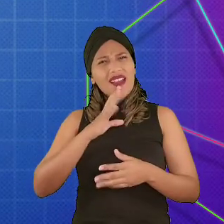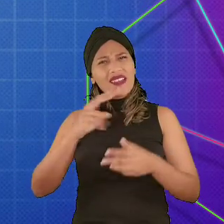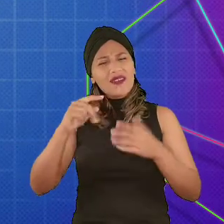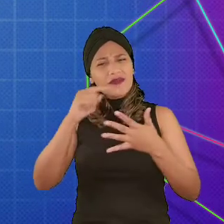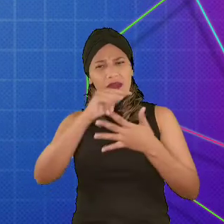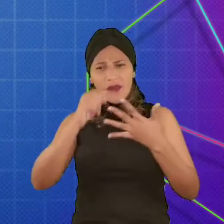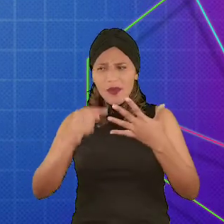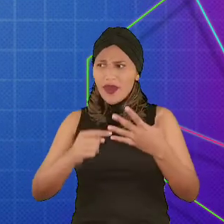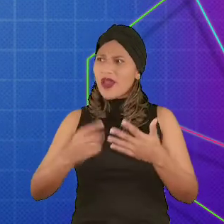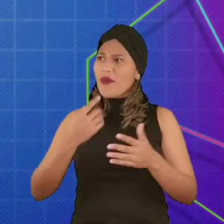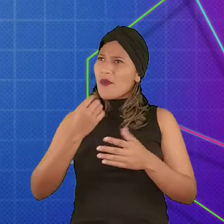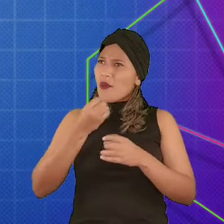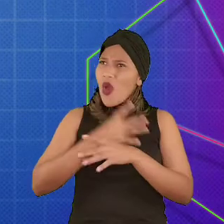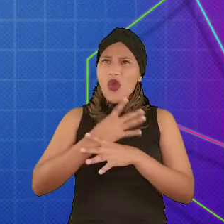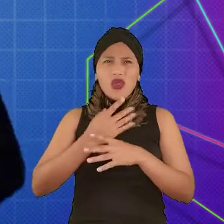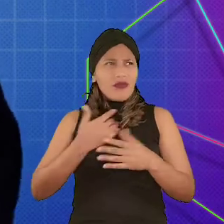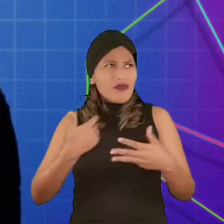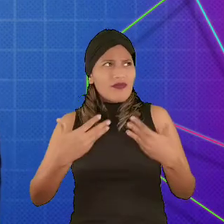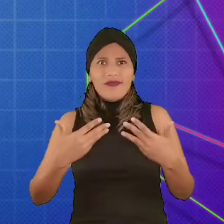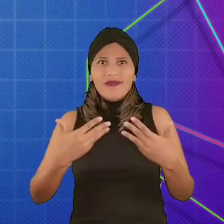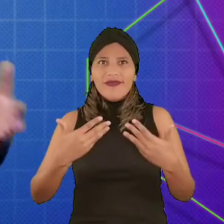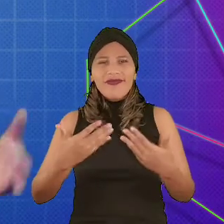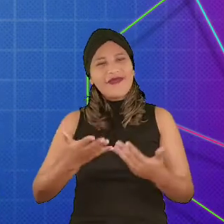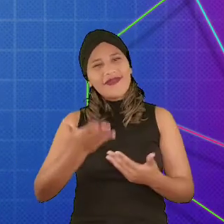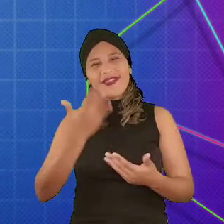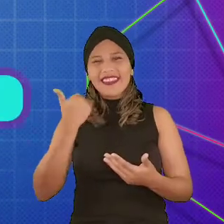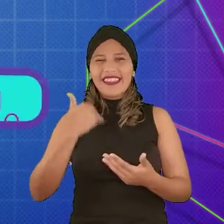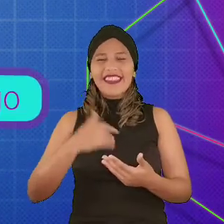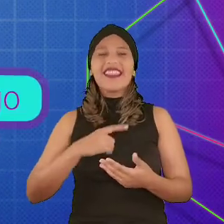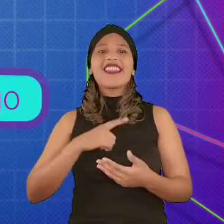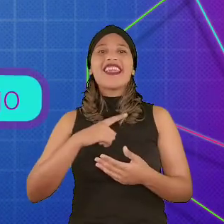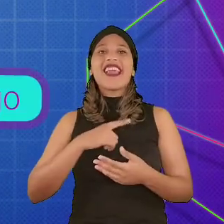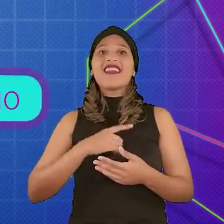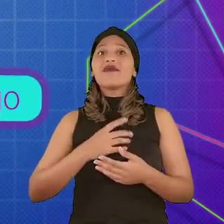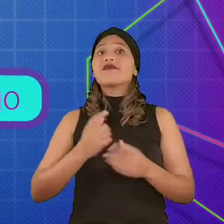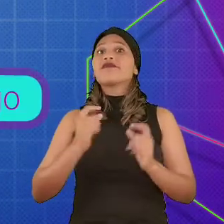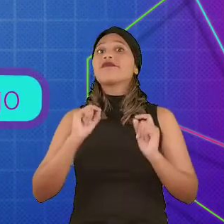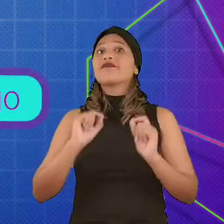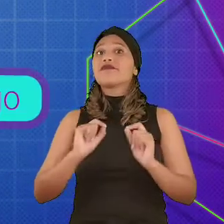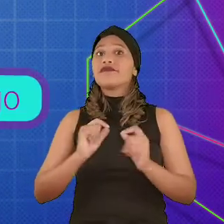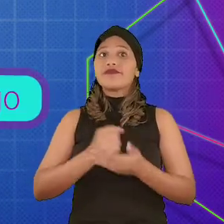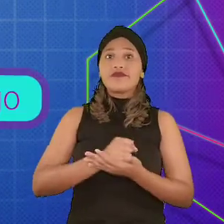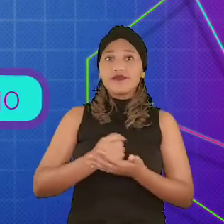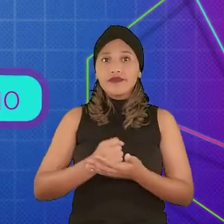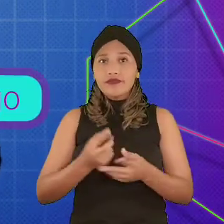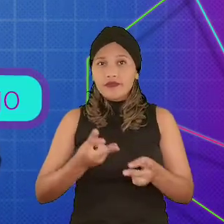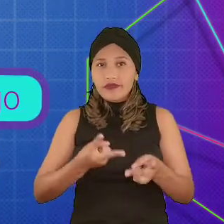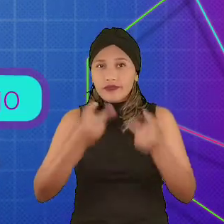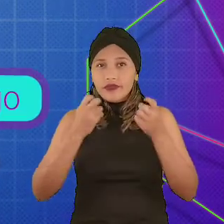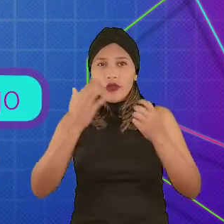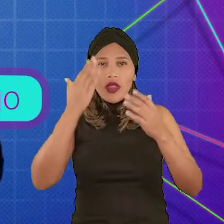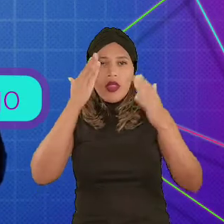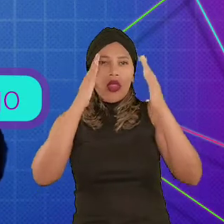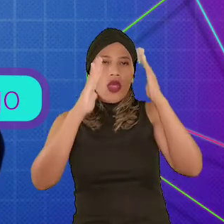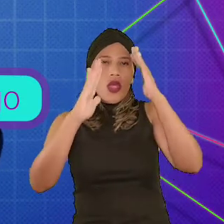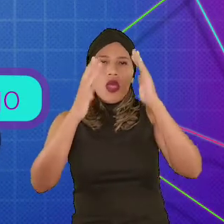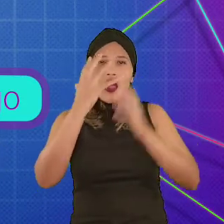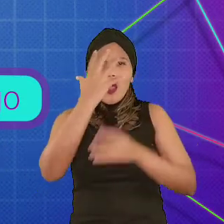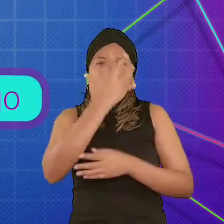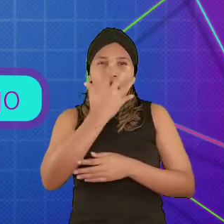Estão prontos para essa aventura? Bora! Ao jogar um jogo, você já deve ter se percebido imerso na história,